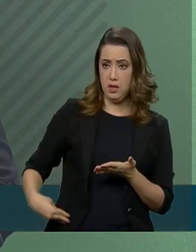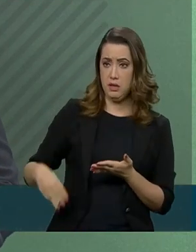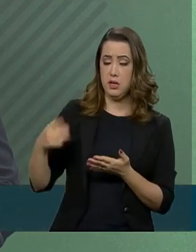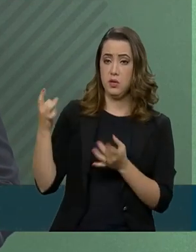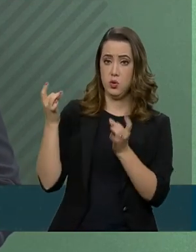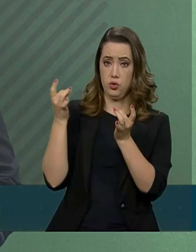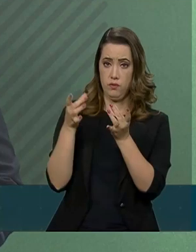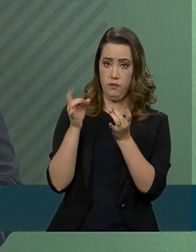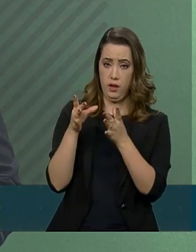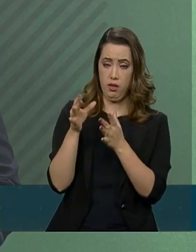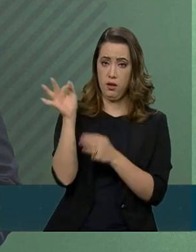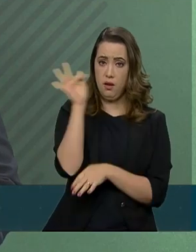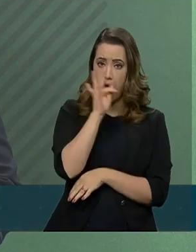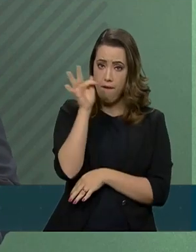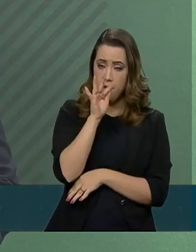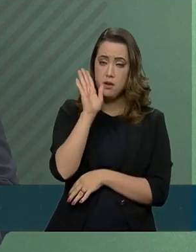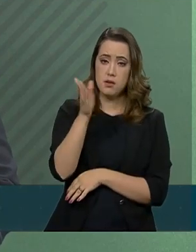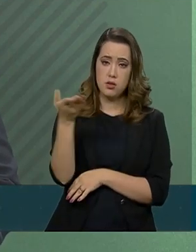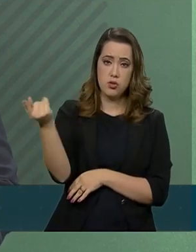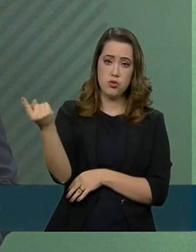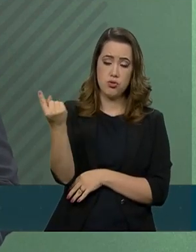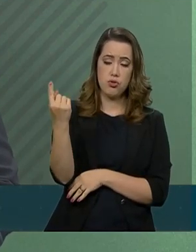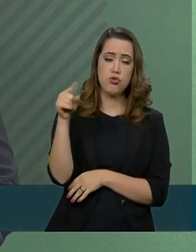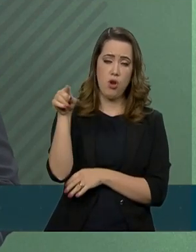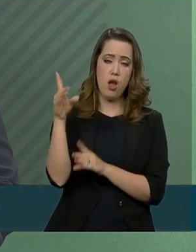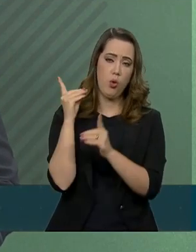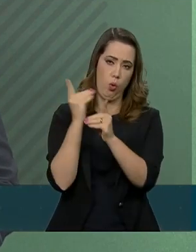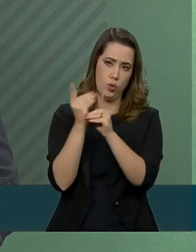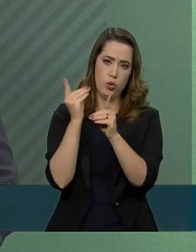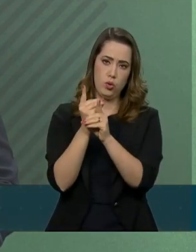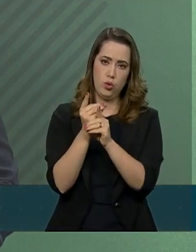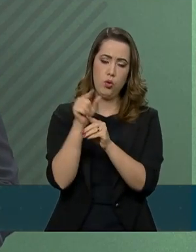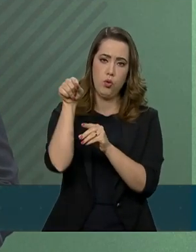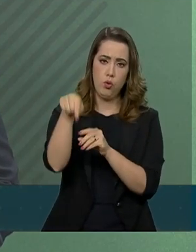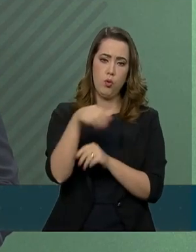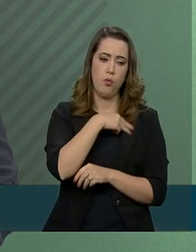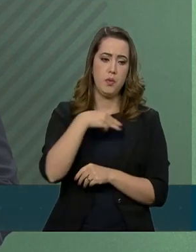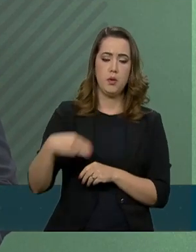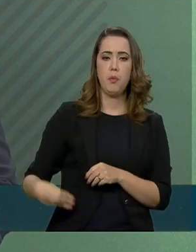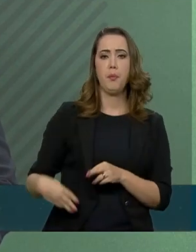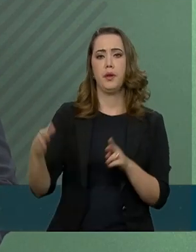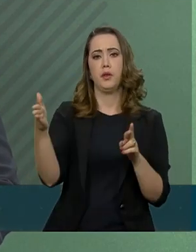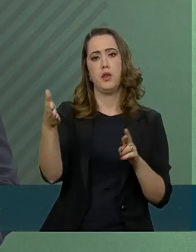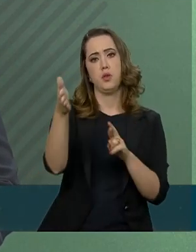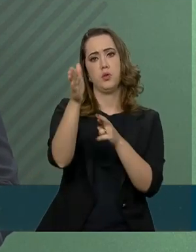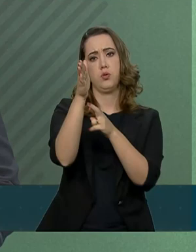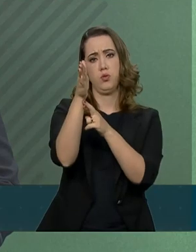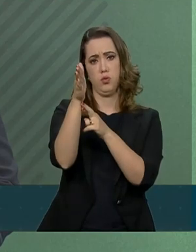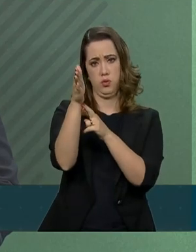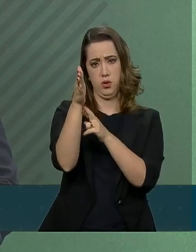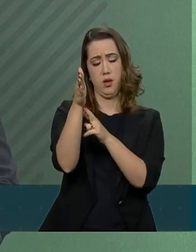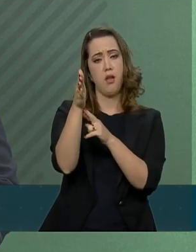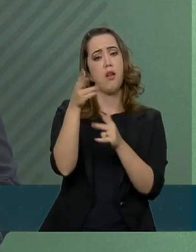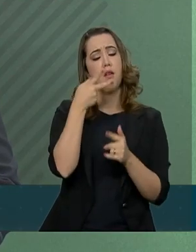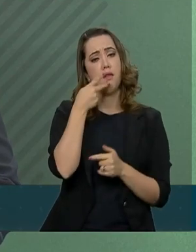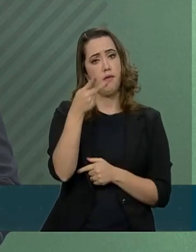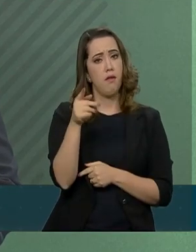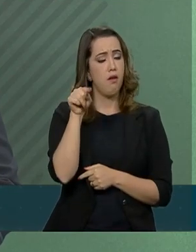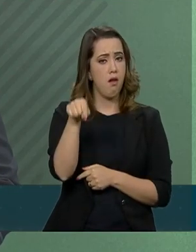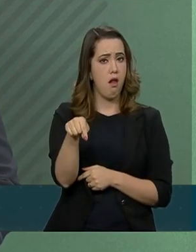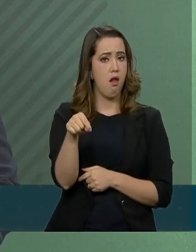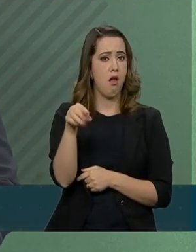da França e, como já havia sido recebido pelo seu contraparte aqui no Brasil, que é o ministro Ernesto, então, entendeu-se que